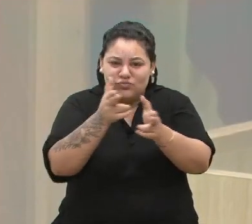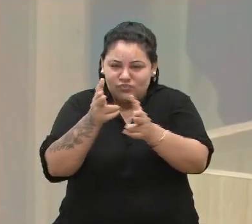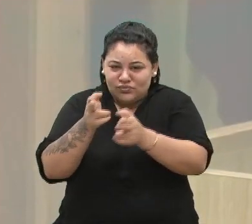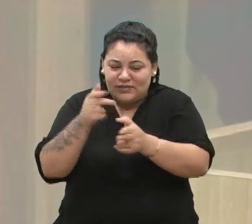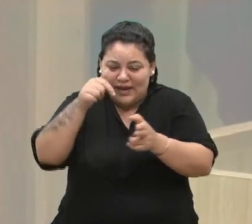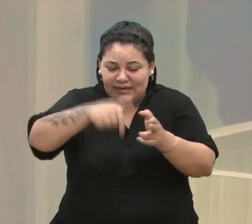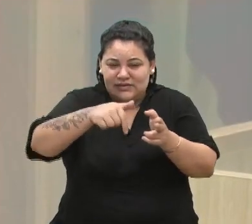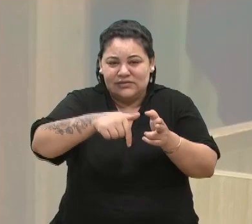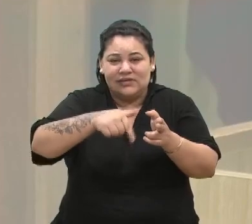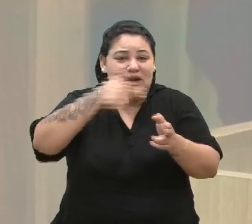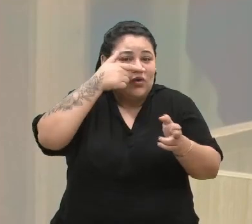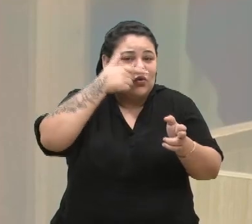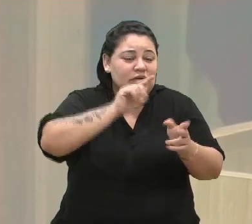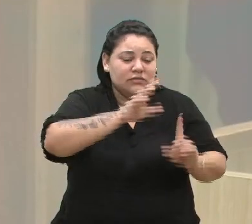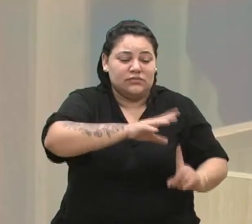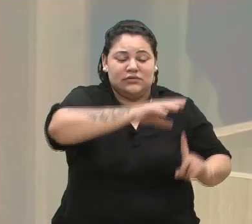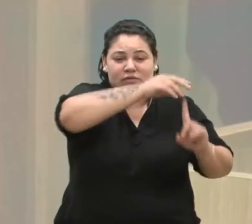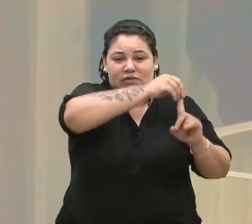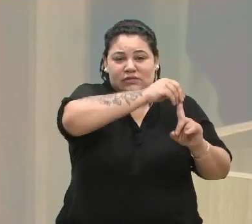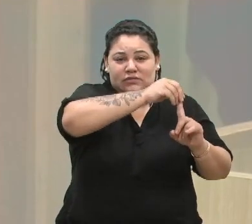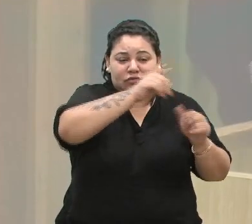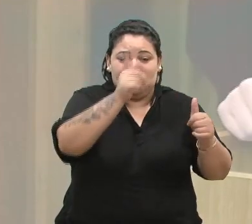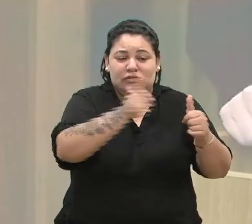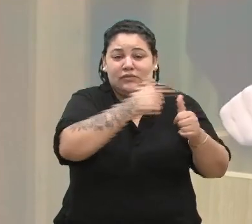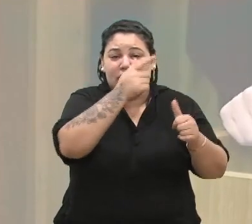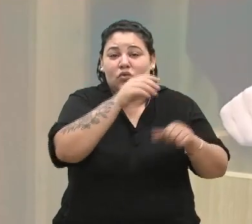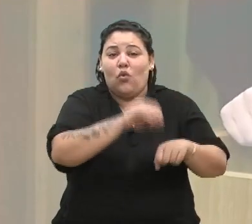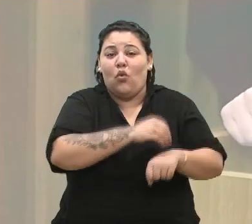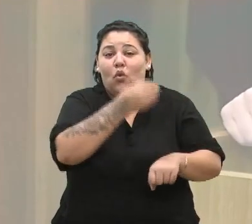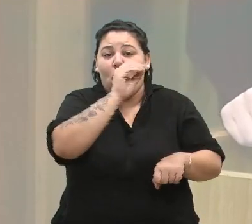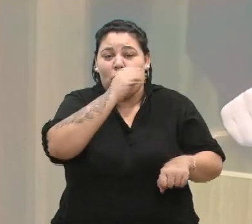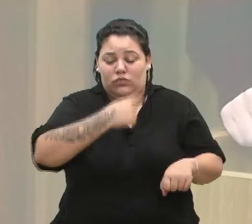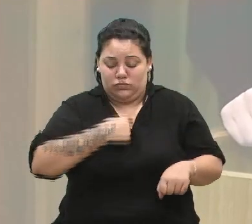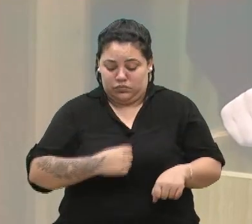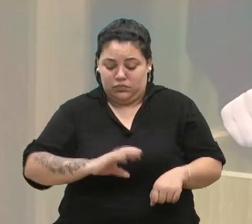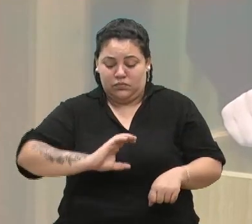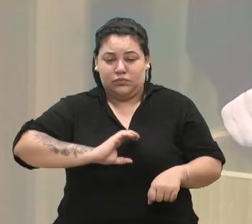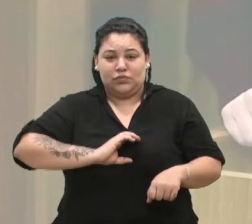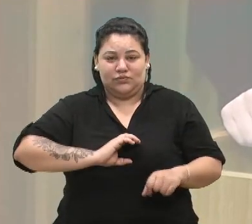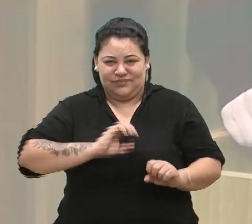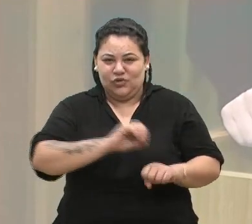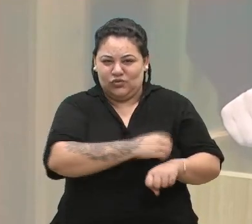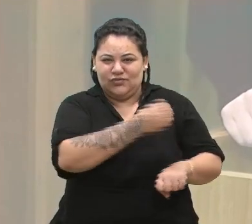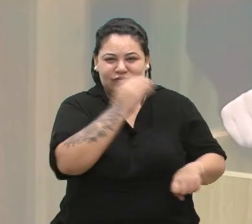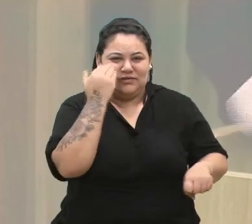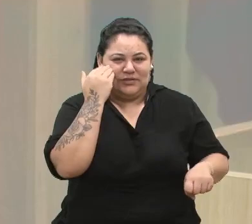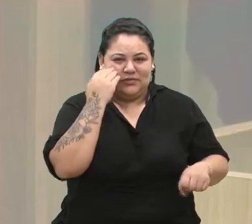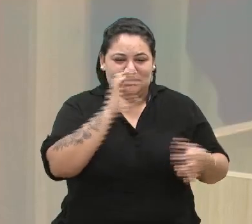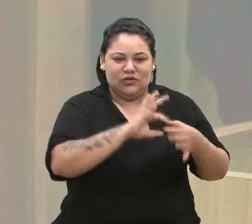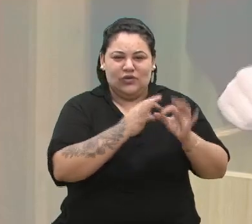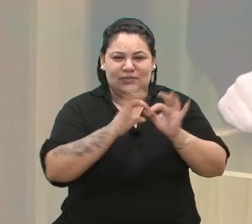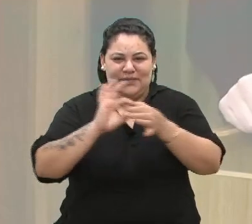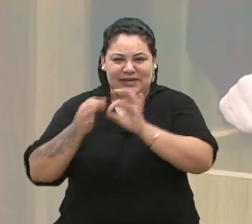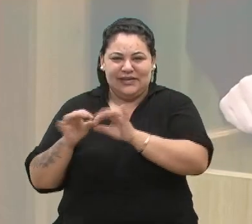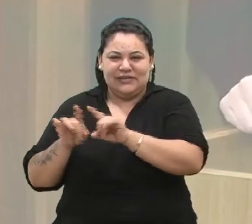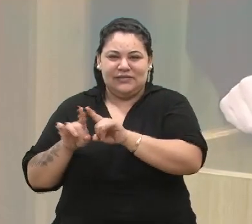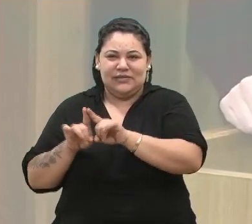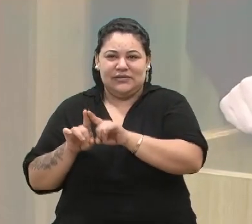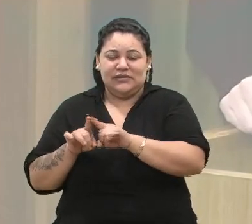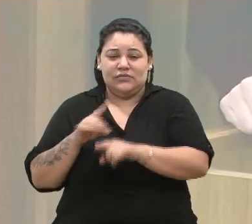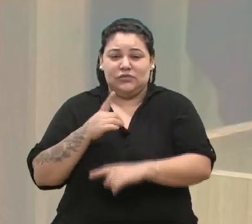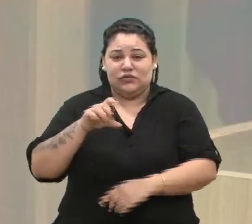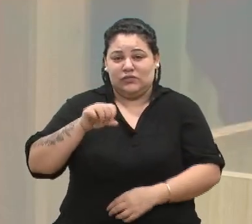a conquista pioneira do primeiro ouro brasileiro nos Jogos Olímpicos de Antuérpia, em 1920.